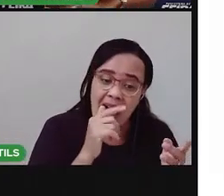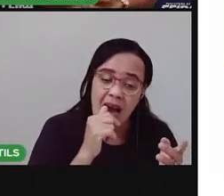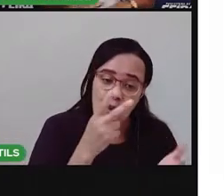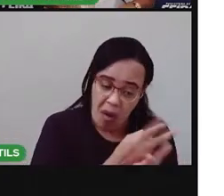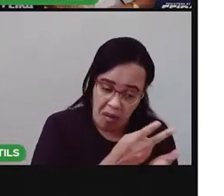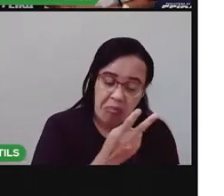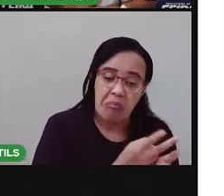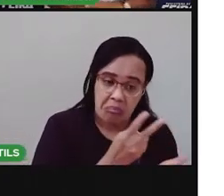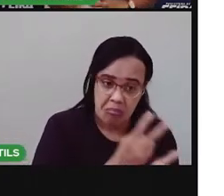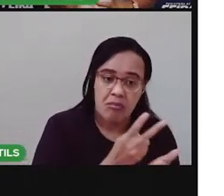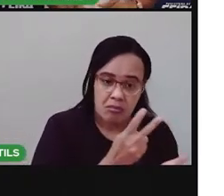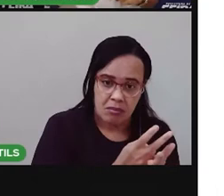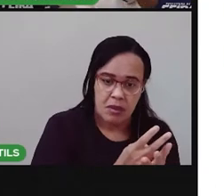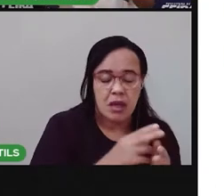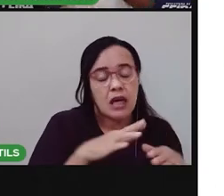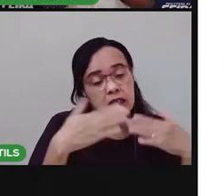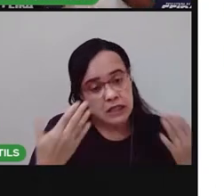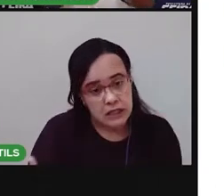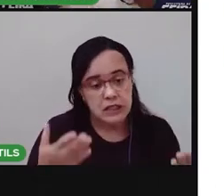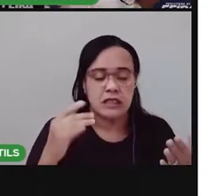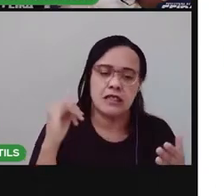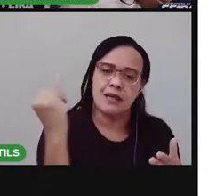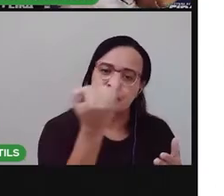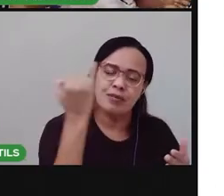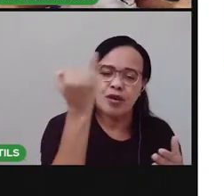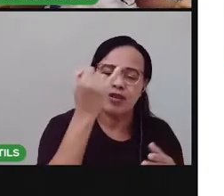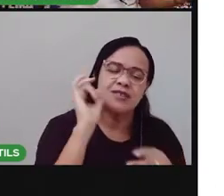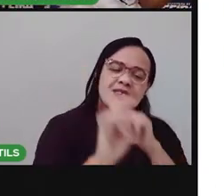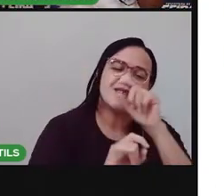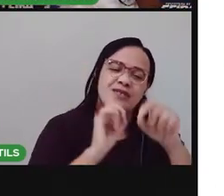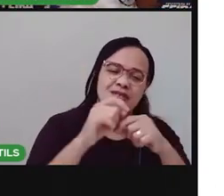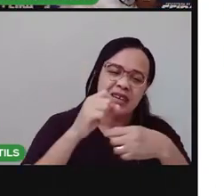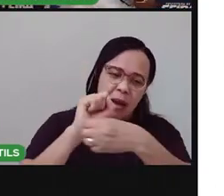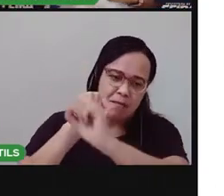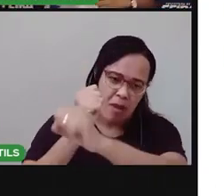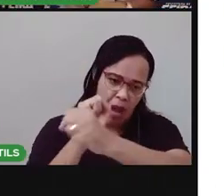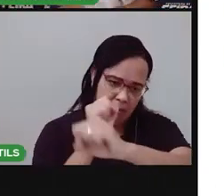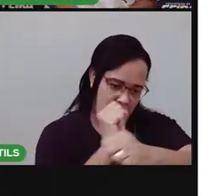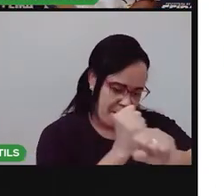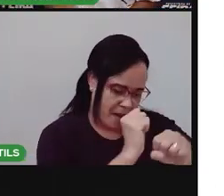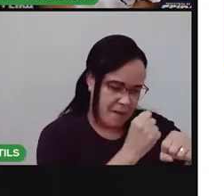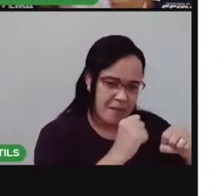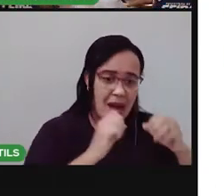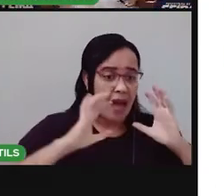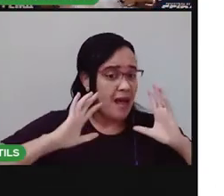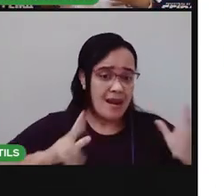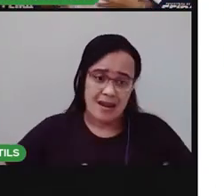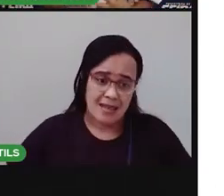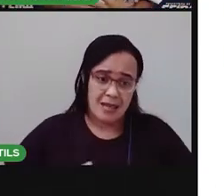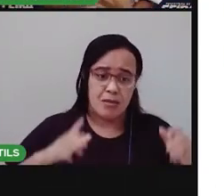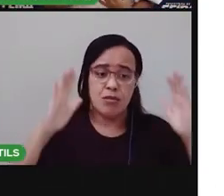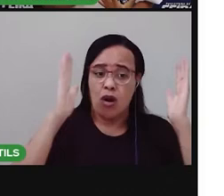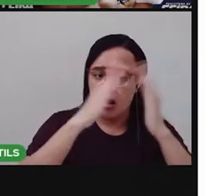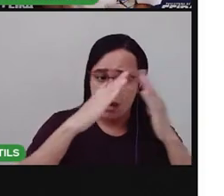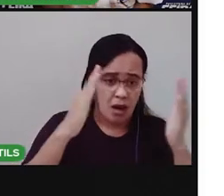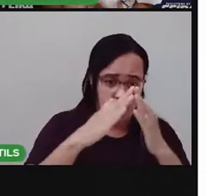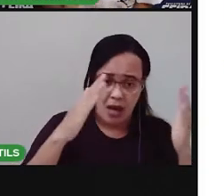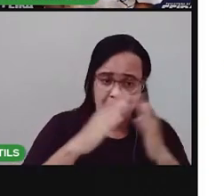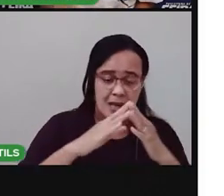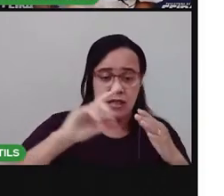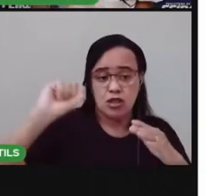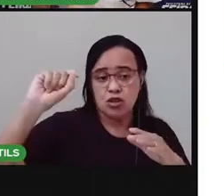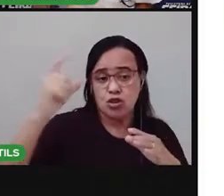varrer a casa passar pano deixar janelas abertas para que entre luz solar e na sua casa para que o ambiente fique